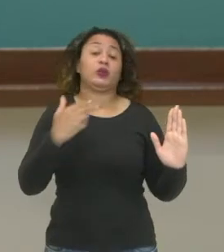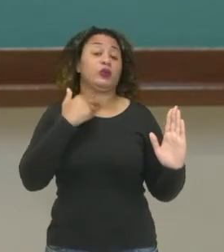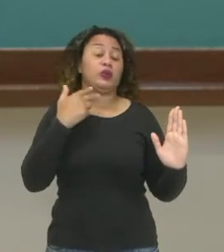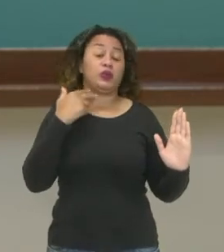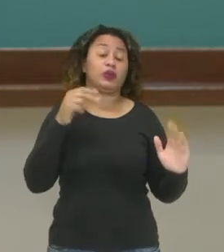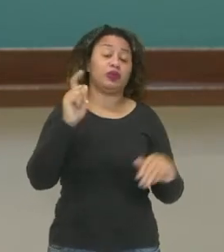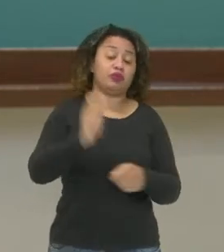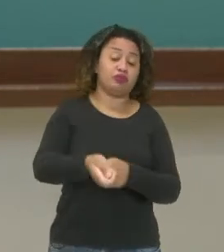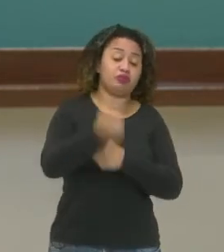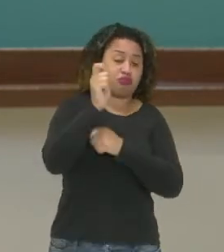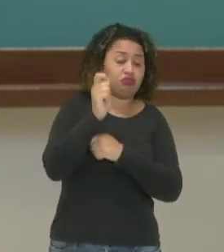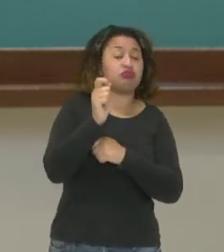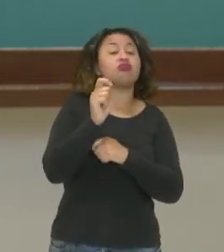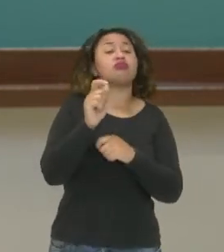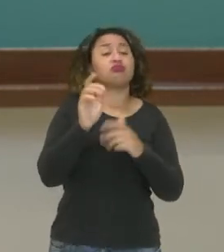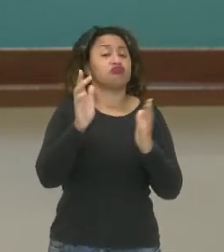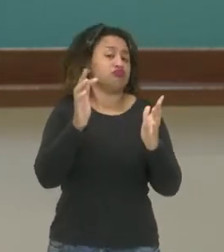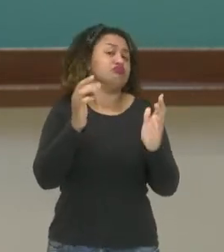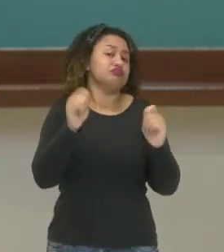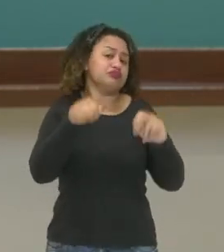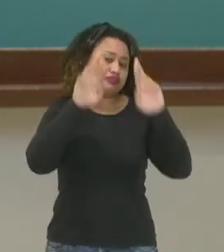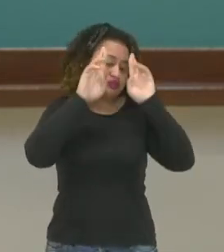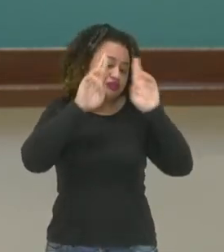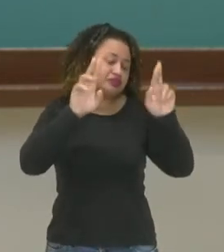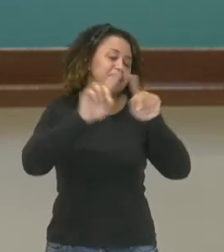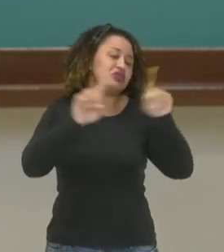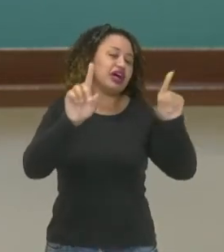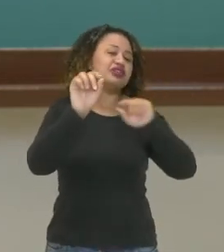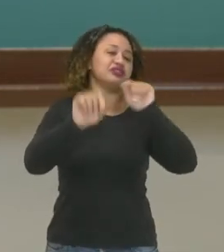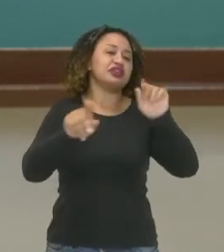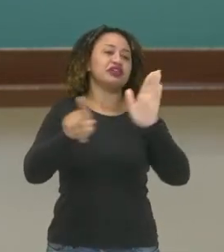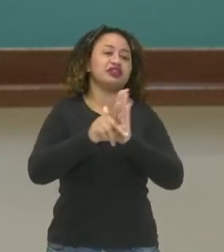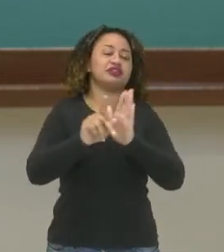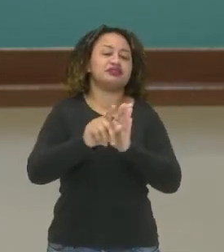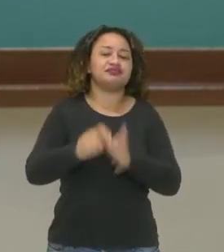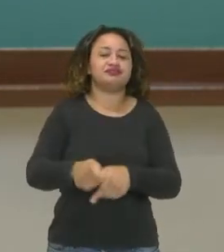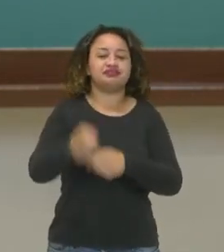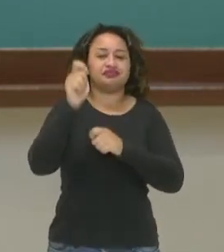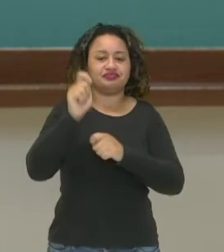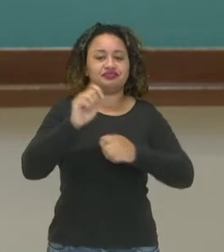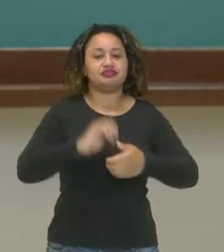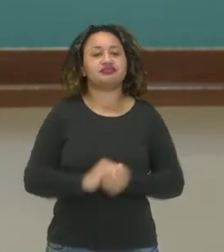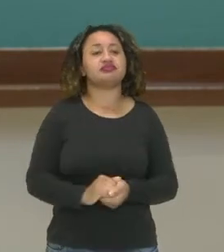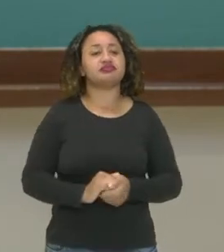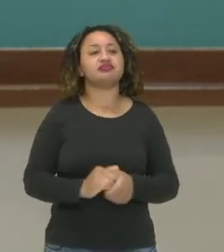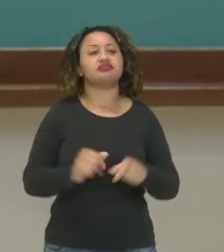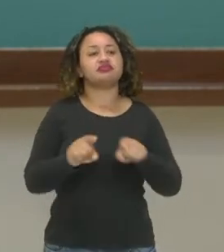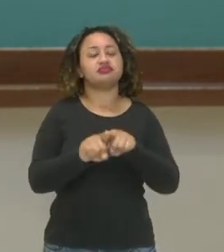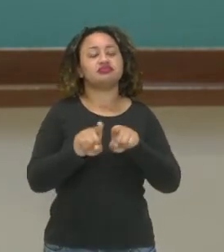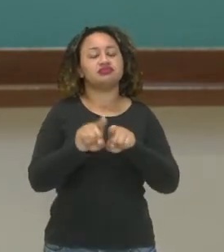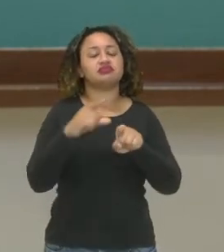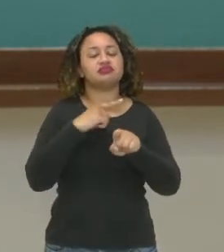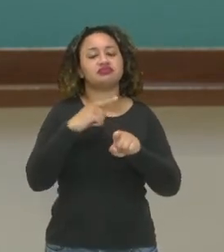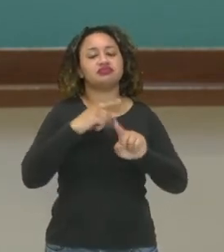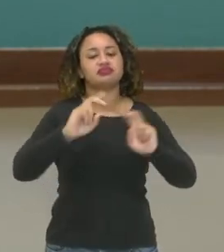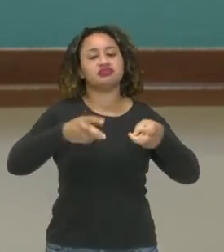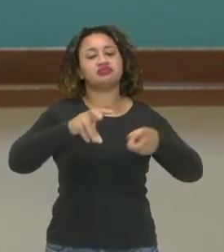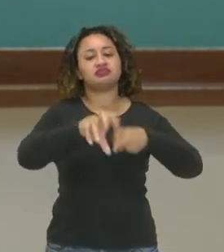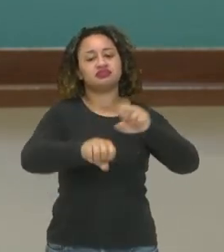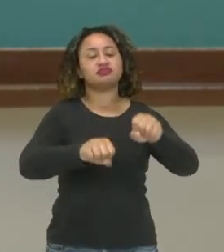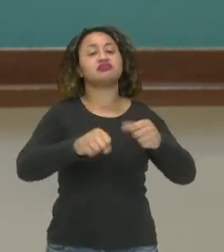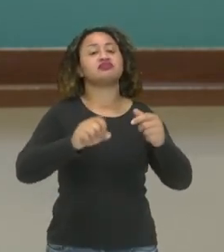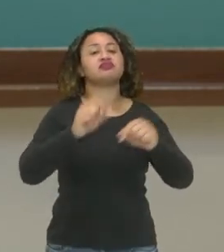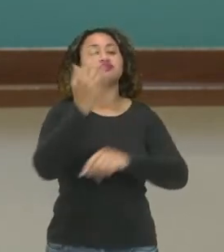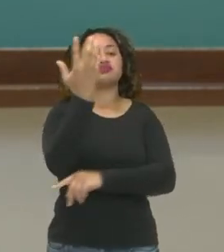mais, o ciclo reprodutivo, né? Mas aí a gente está falando da pesca. E o extrativismo vegetal, principalmente